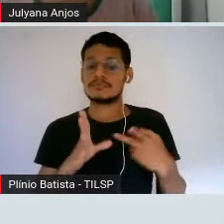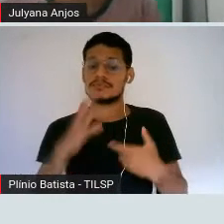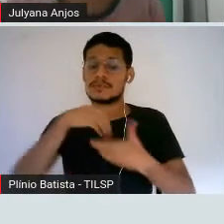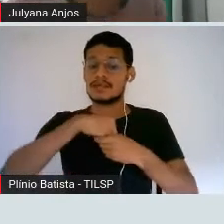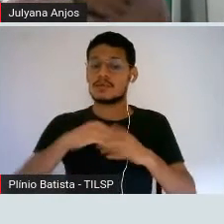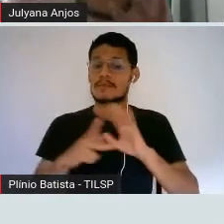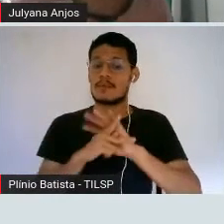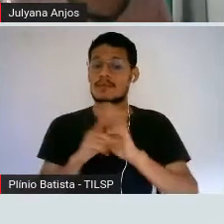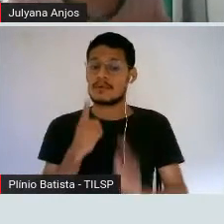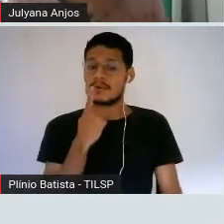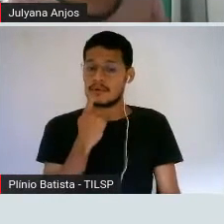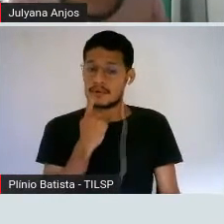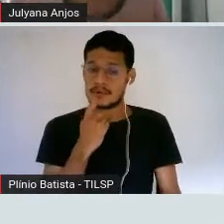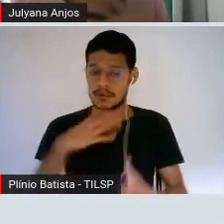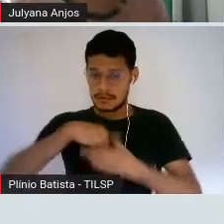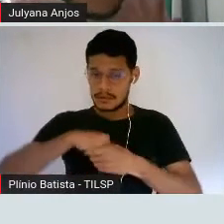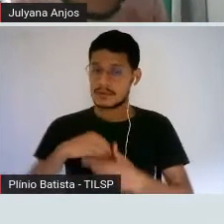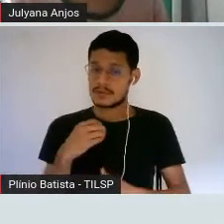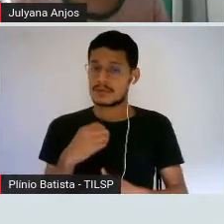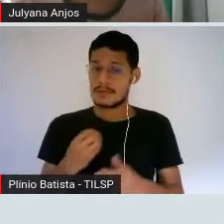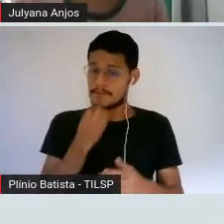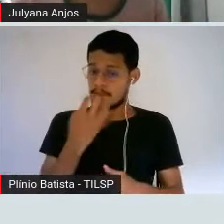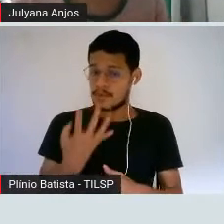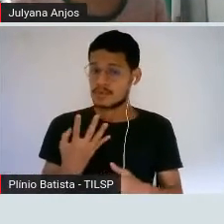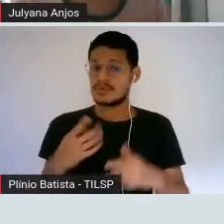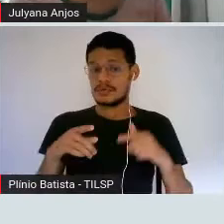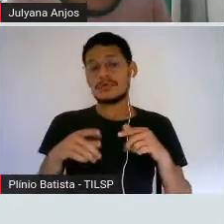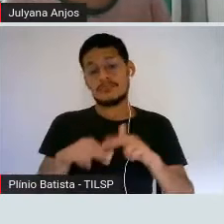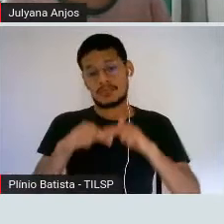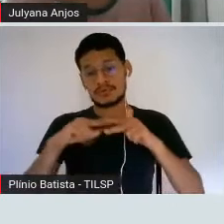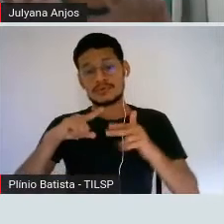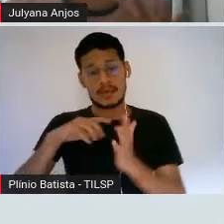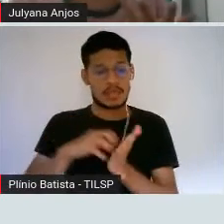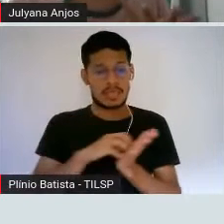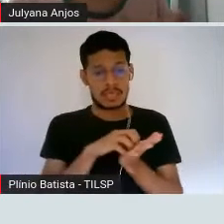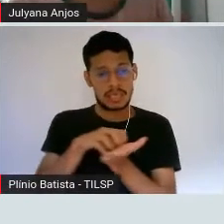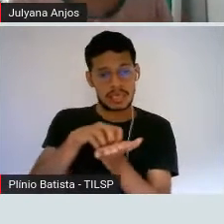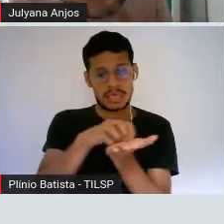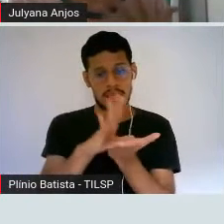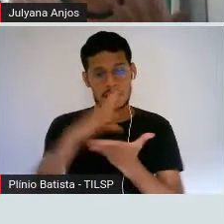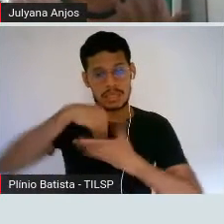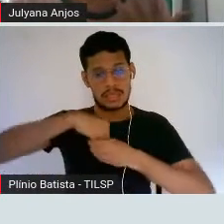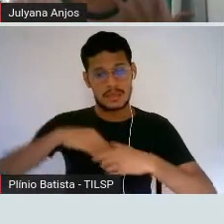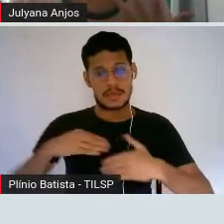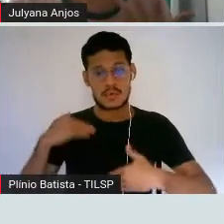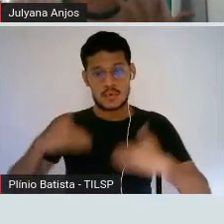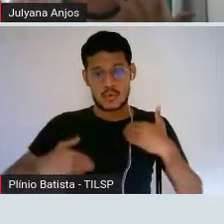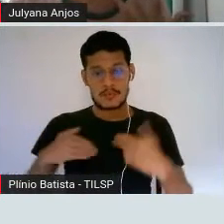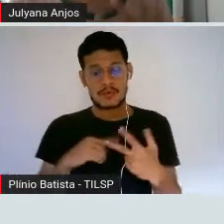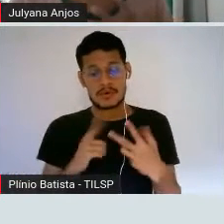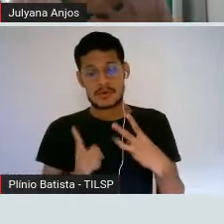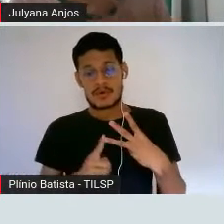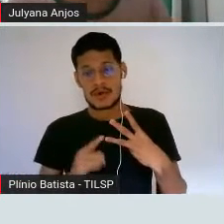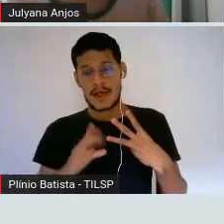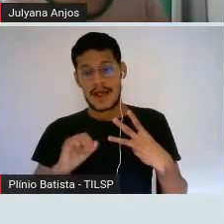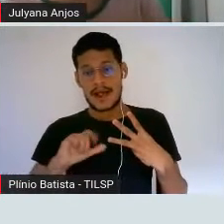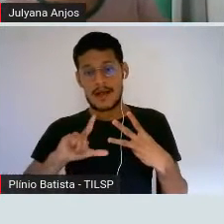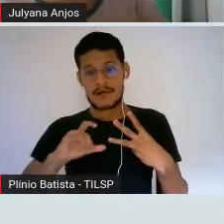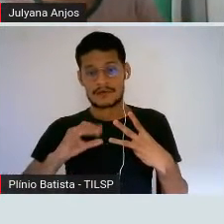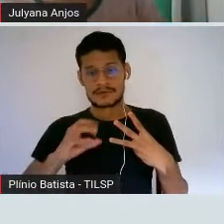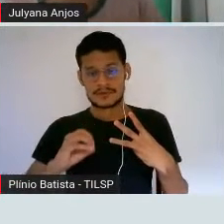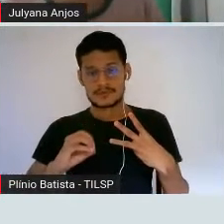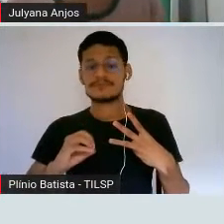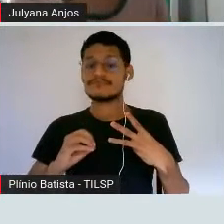hemoglobina e por isso ele faz o transporte de oxigênio através do nosso corpo. O cálcio, ele é muito importante para o processo de